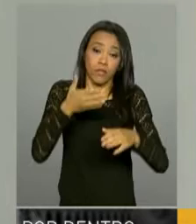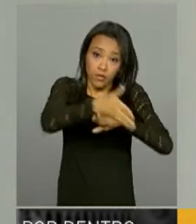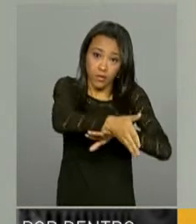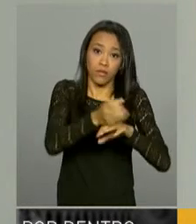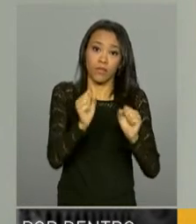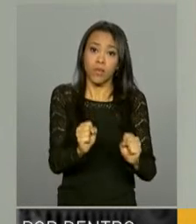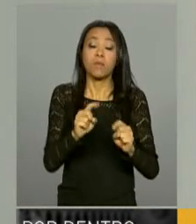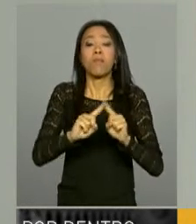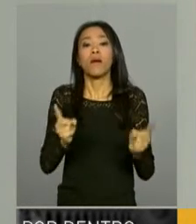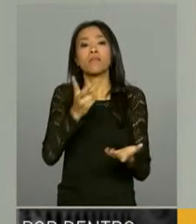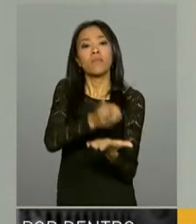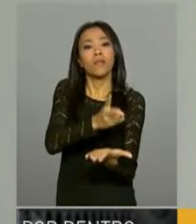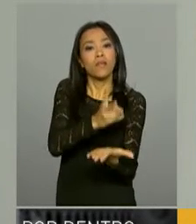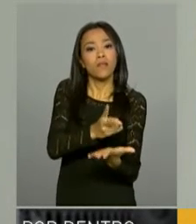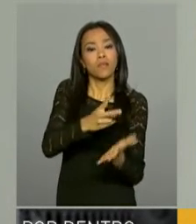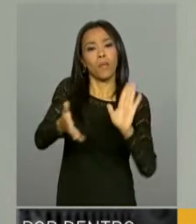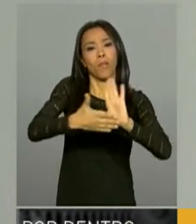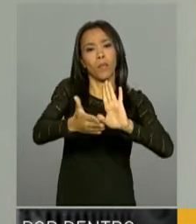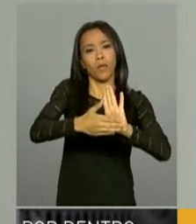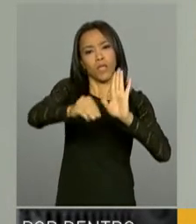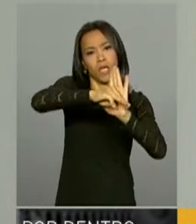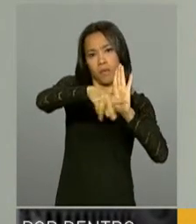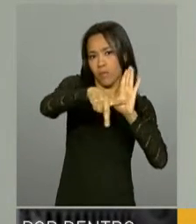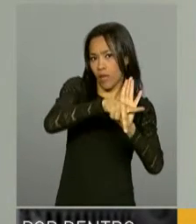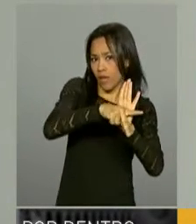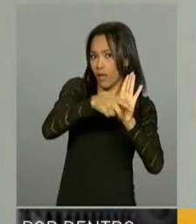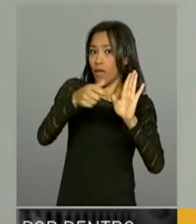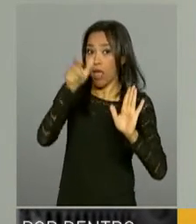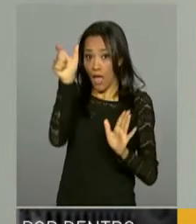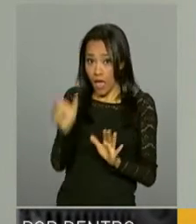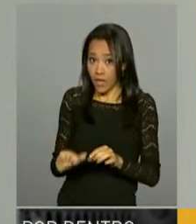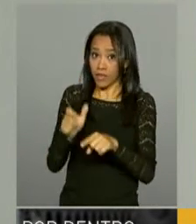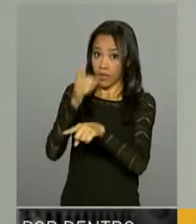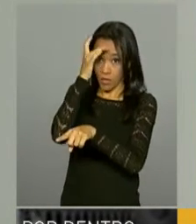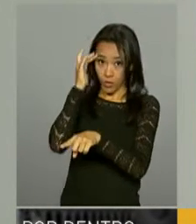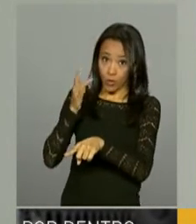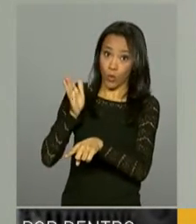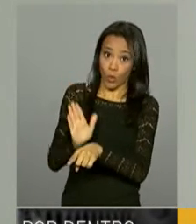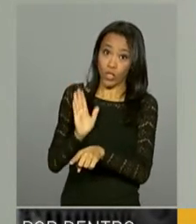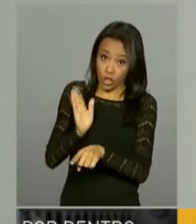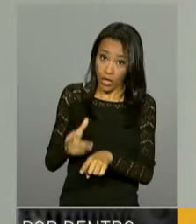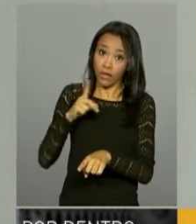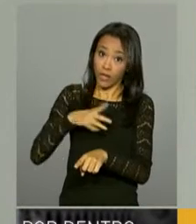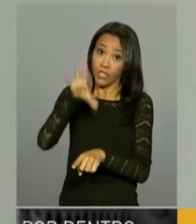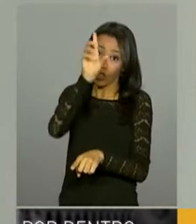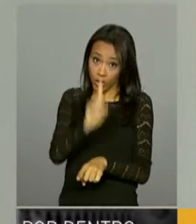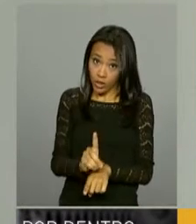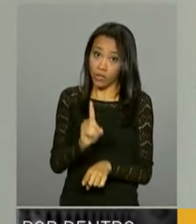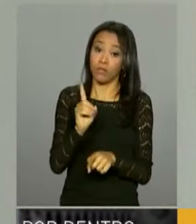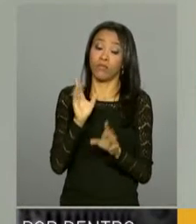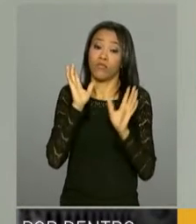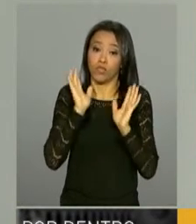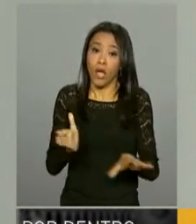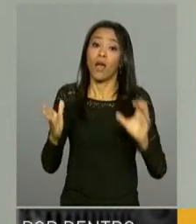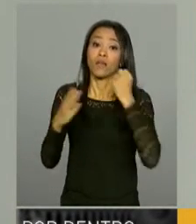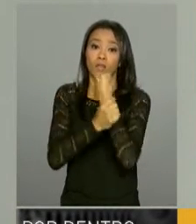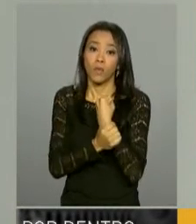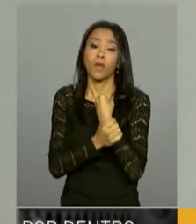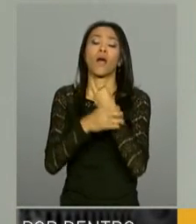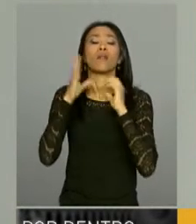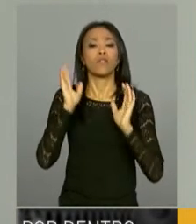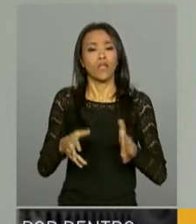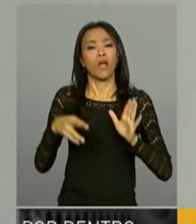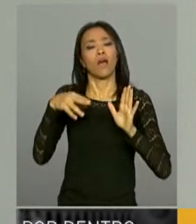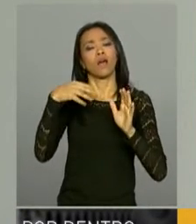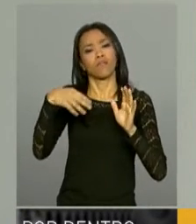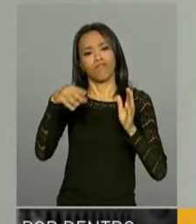mas mesmo com a proposta de emenda constitucional, como essa pessoa, em particular, já tem um direito adquirido, porque já completou as condições